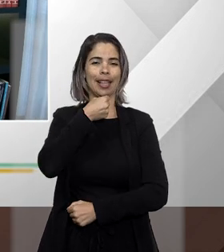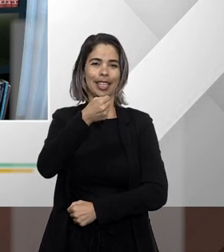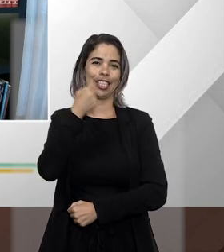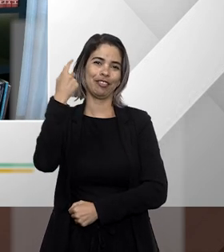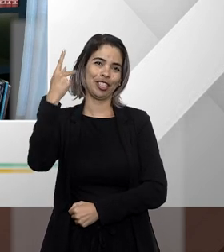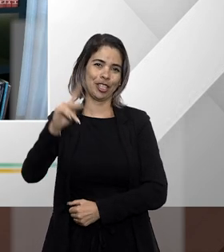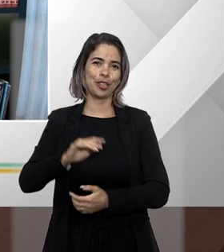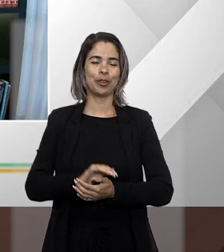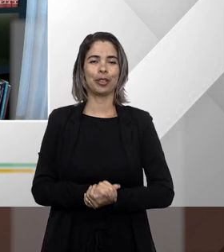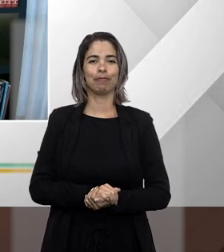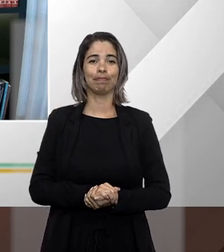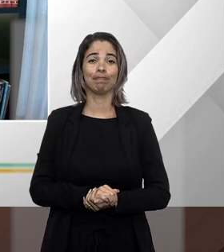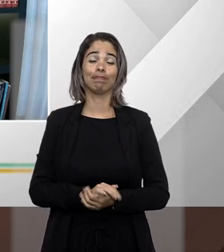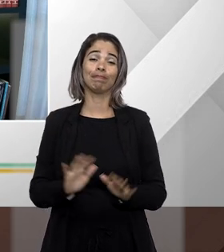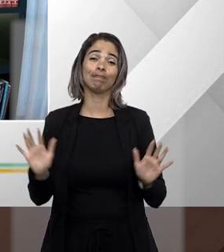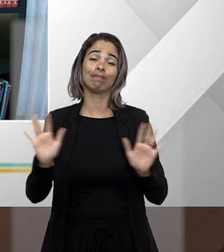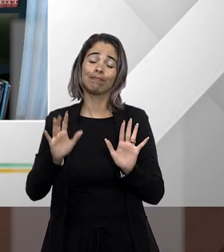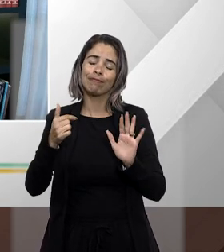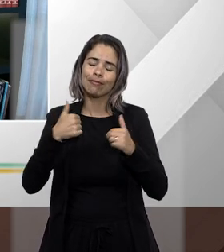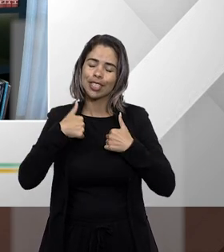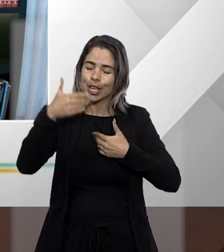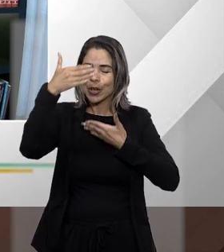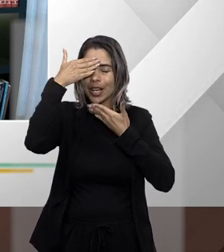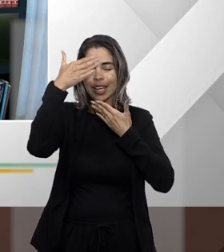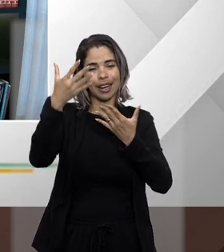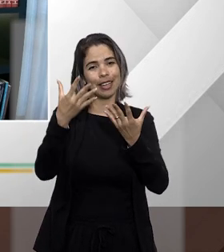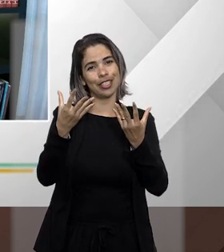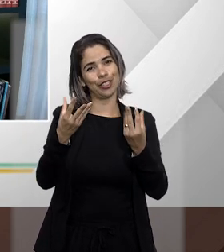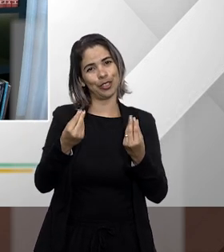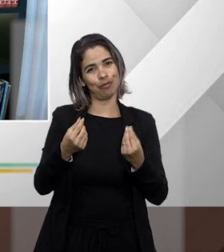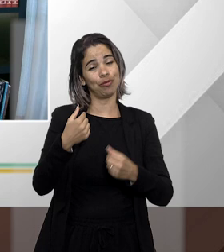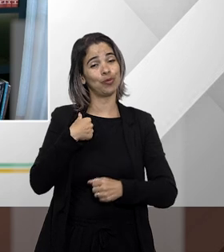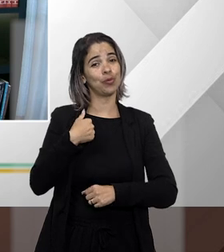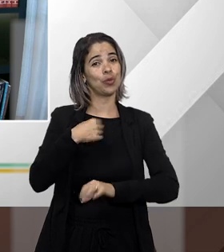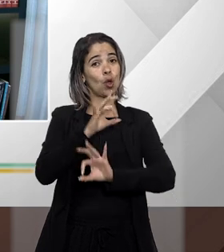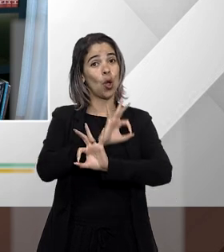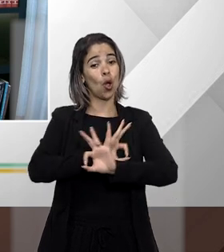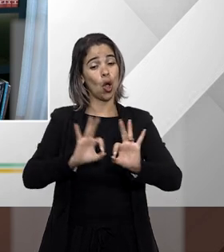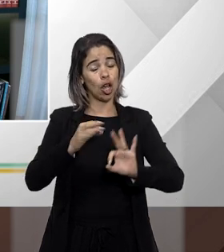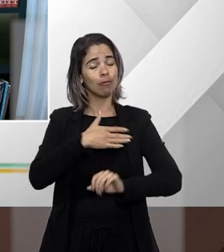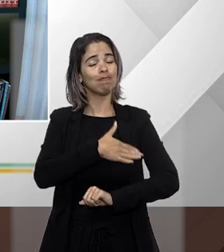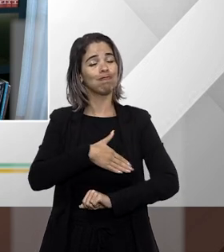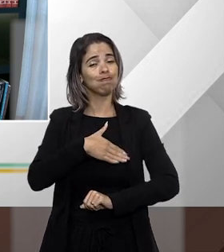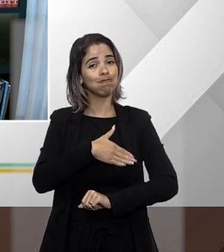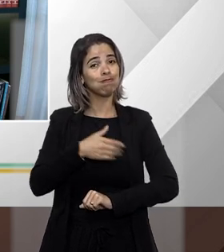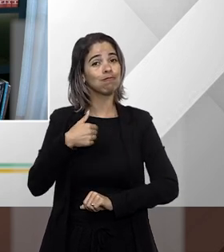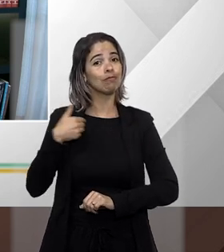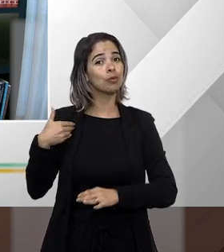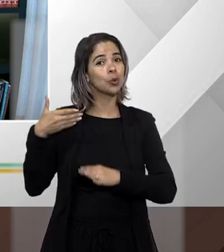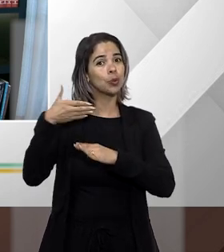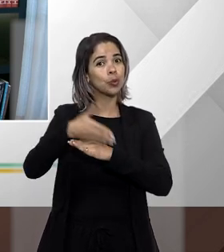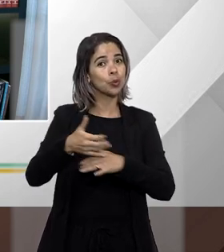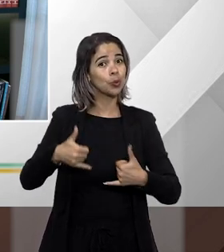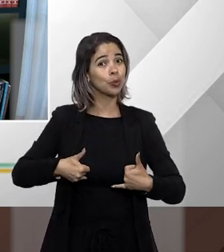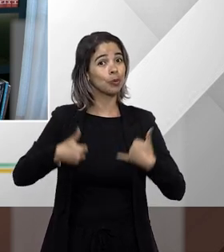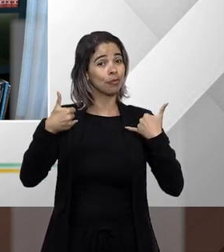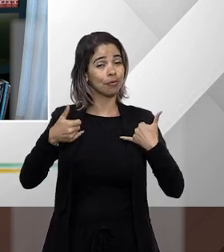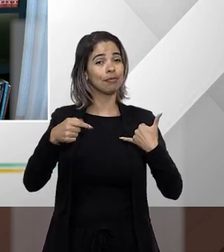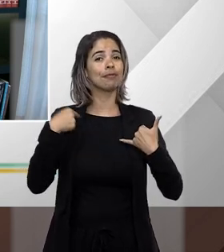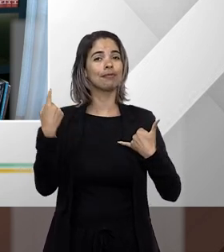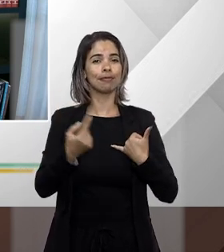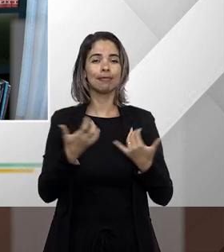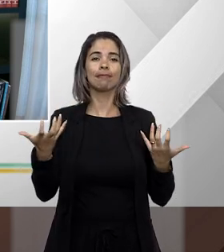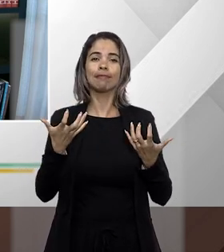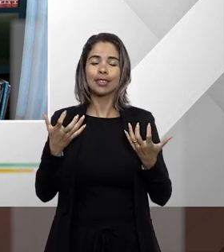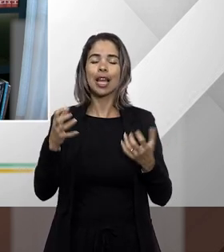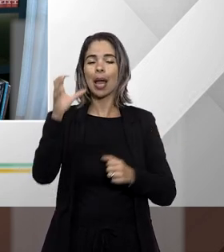agradeço para mim é um grande privilégio estar participando e todos nós estamos aqui para aprender juntos e uma grande